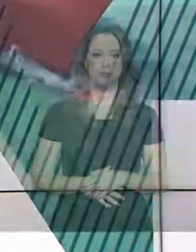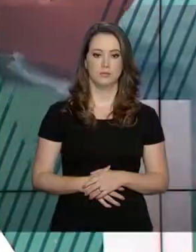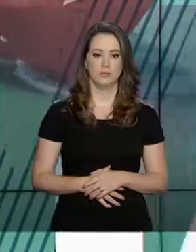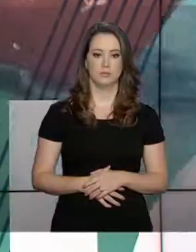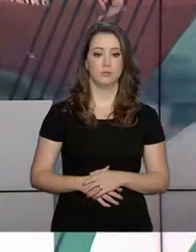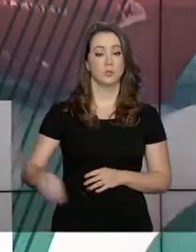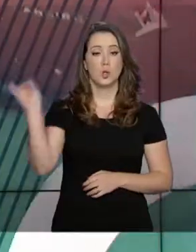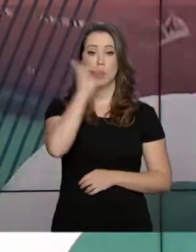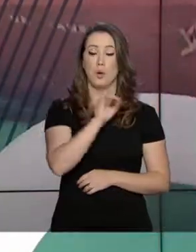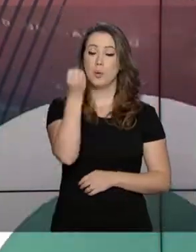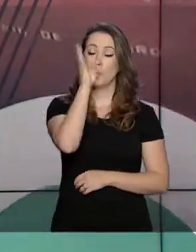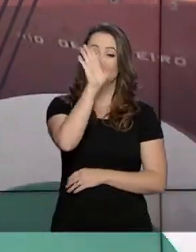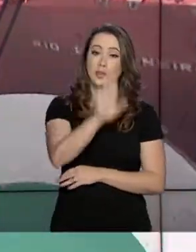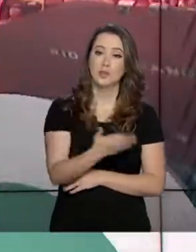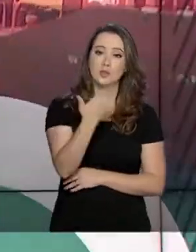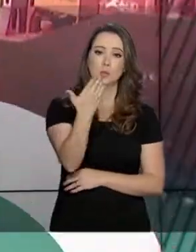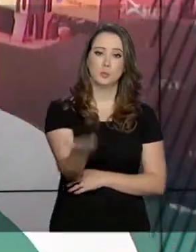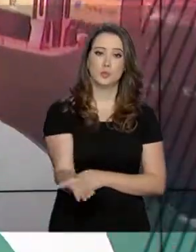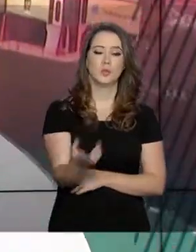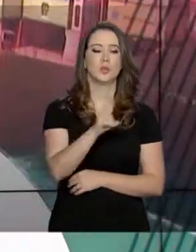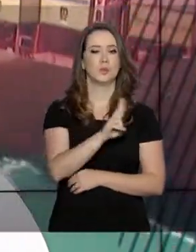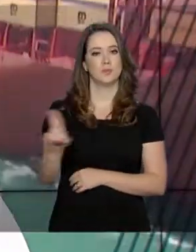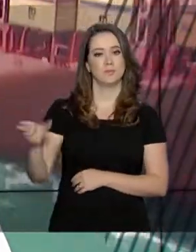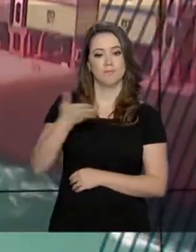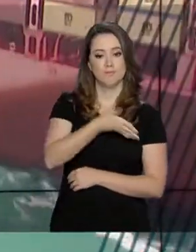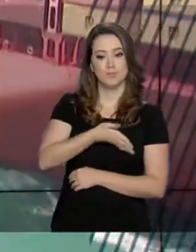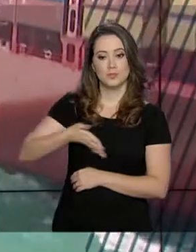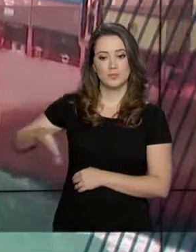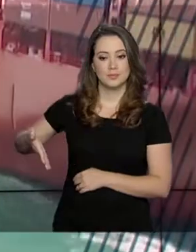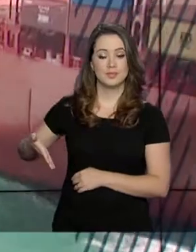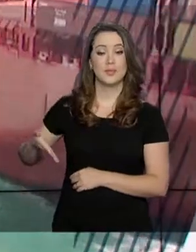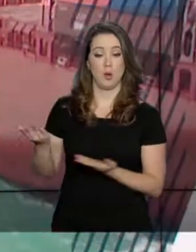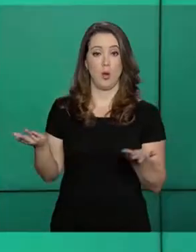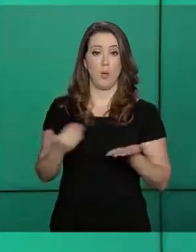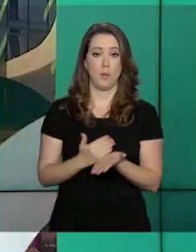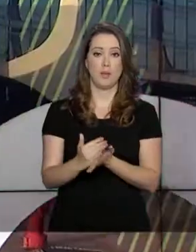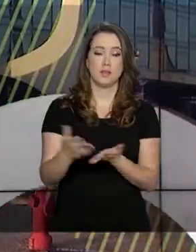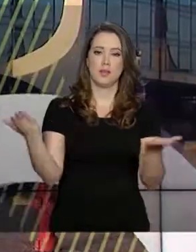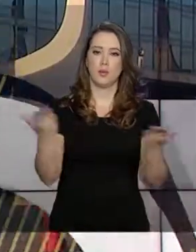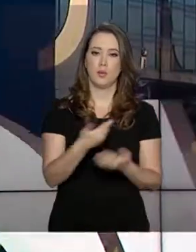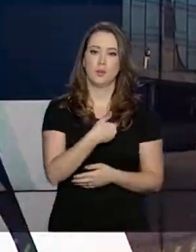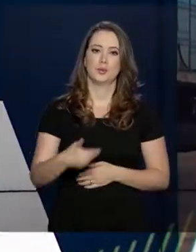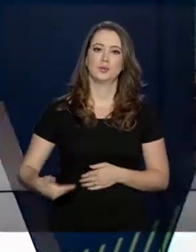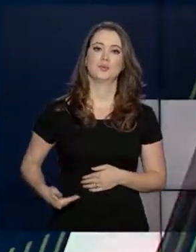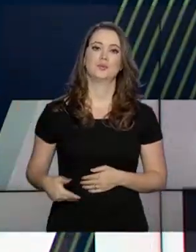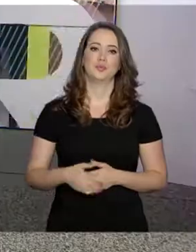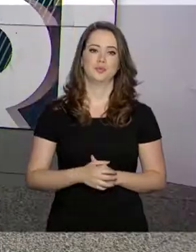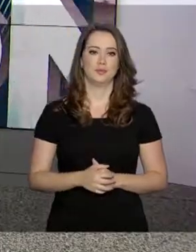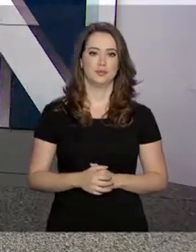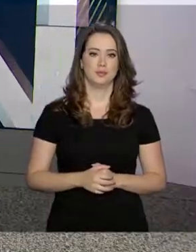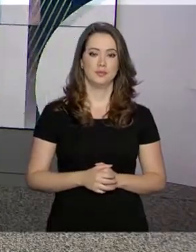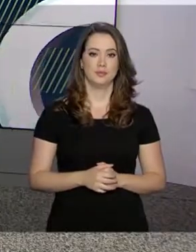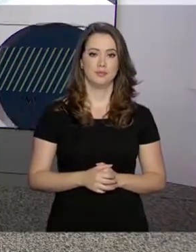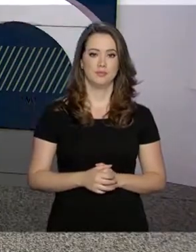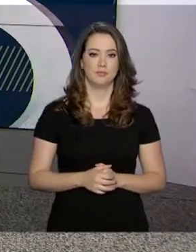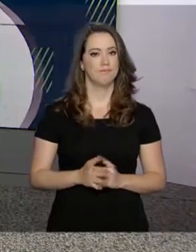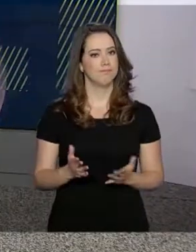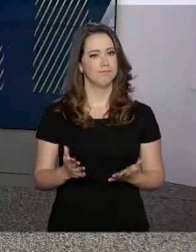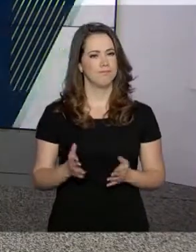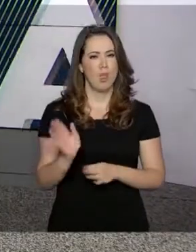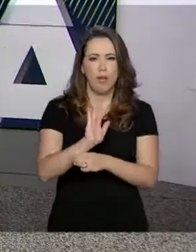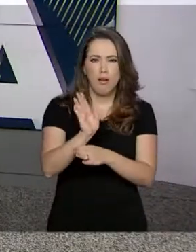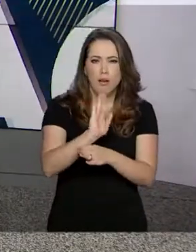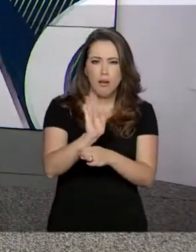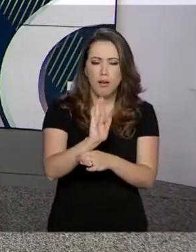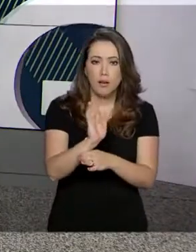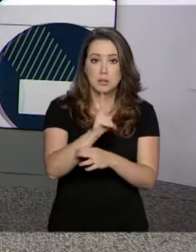Olá, boa tarde pra você, eu sou Alessandra Bastos e está no ar o Governo Agora. Cena de filme,